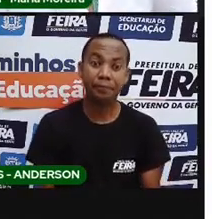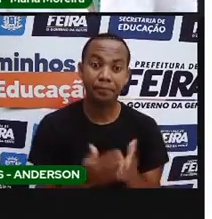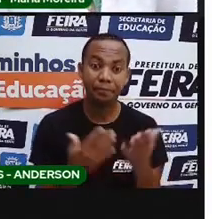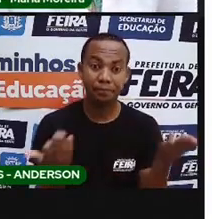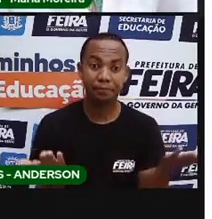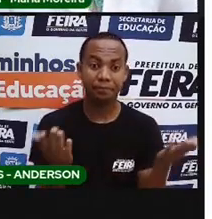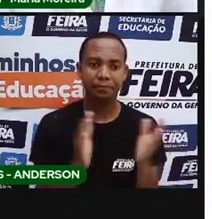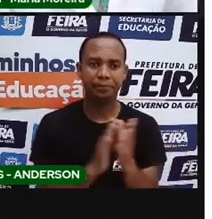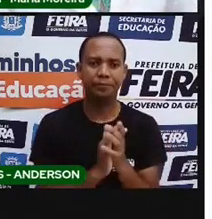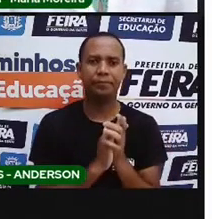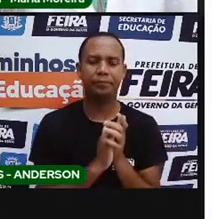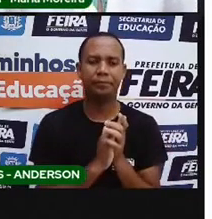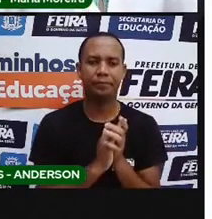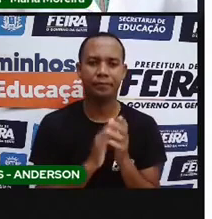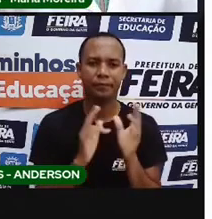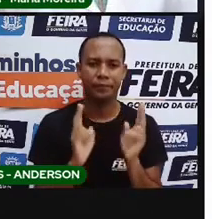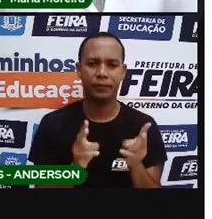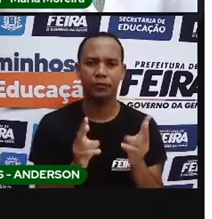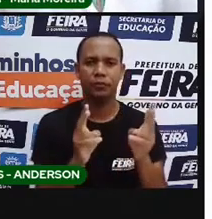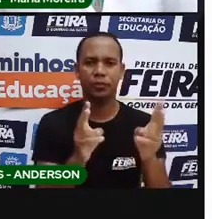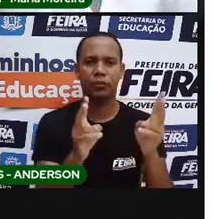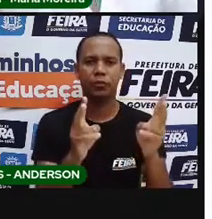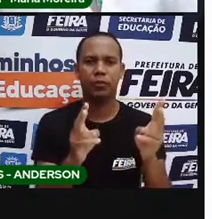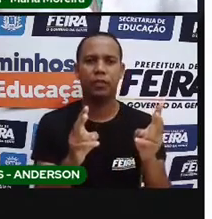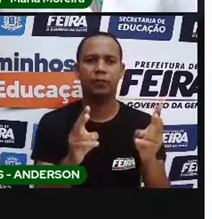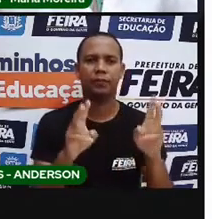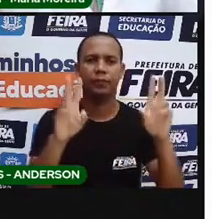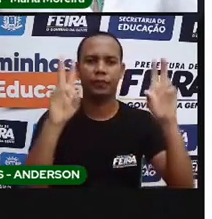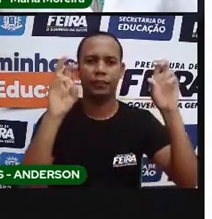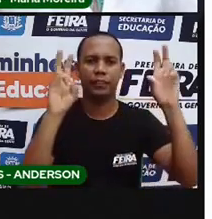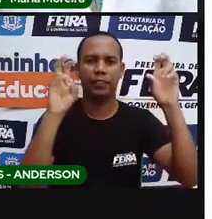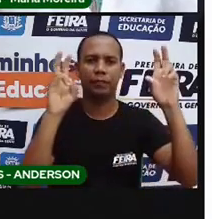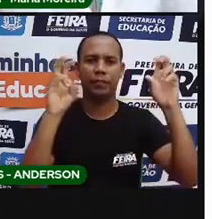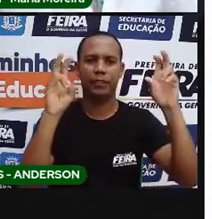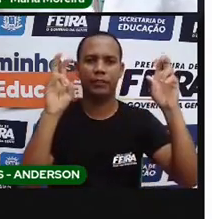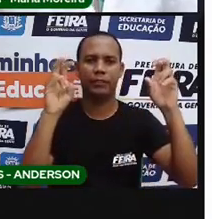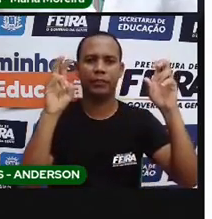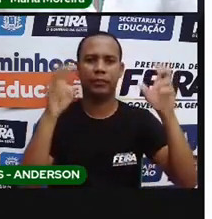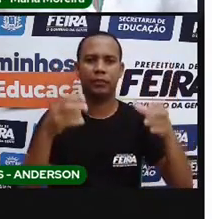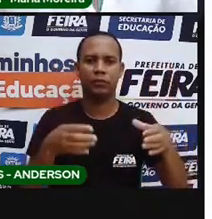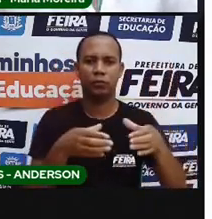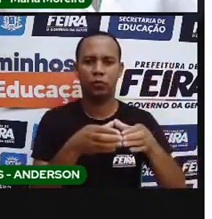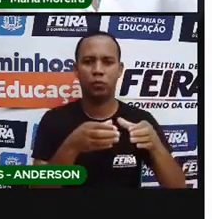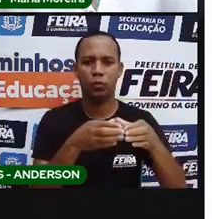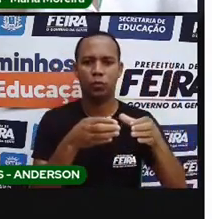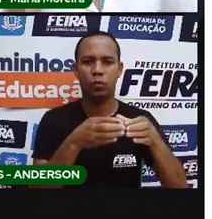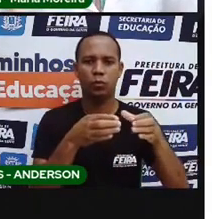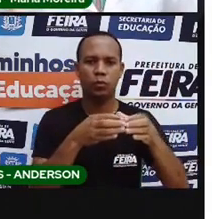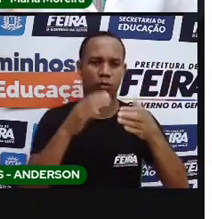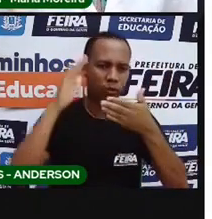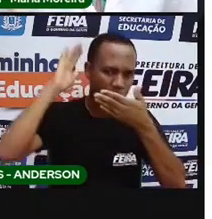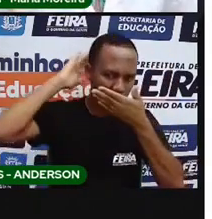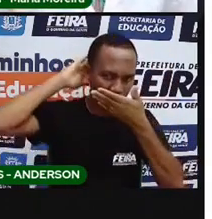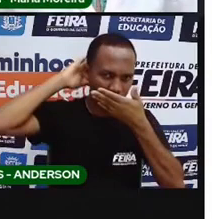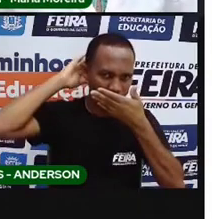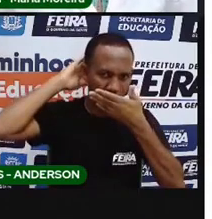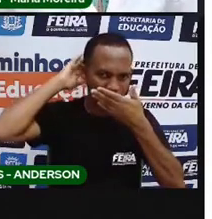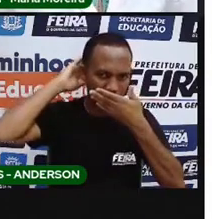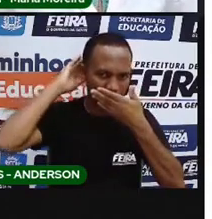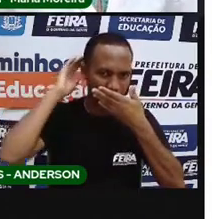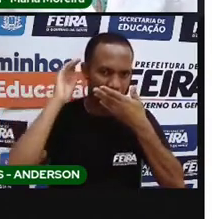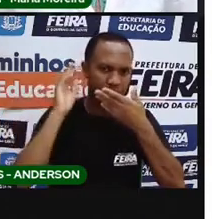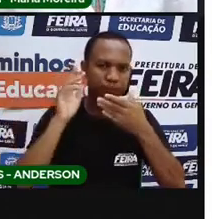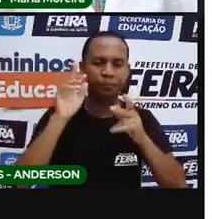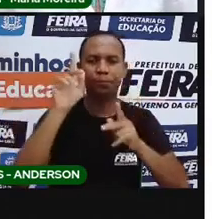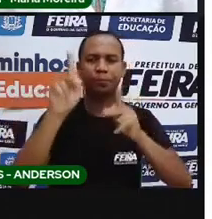Bora lá. A gente vai continuar com o nosso tema, nossas raízes, os povos indígenas. aí,